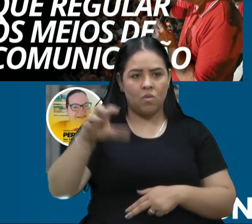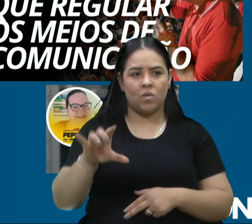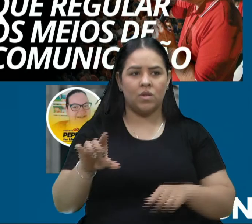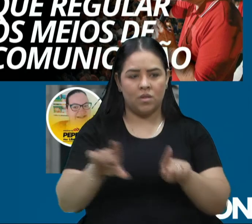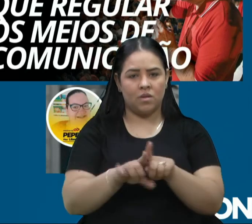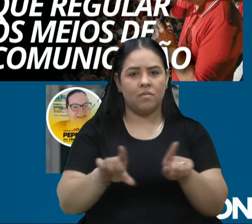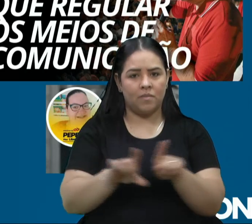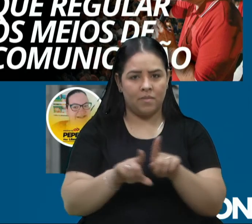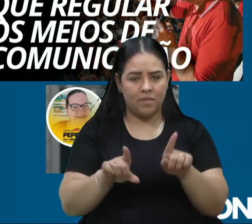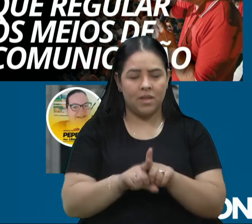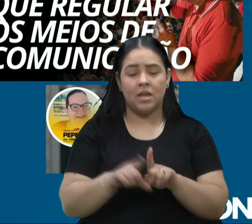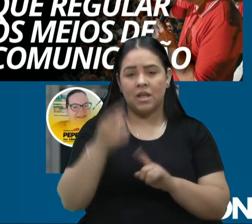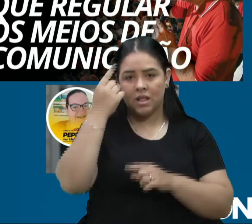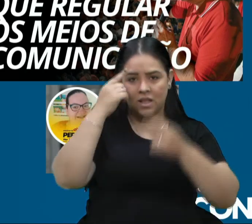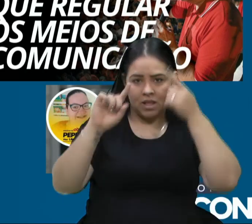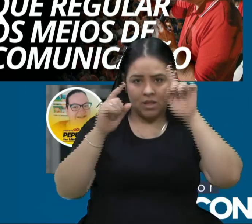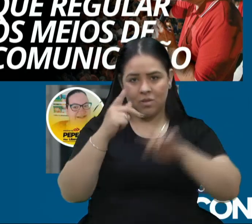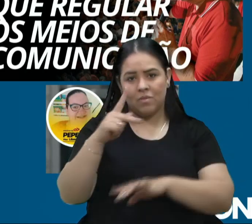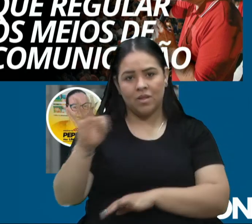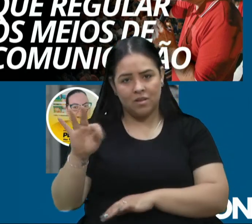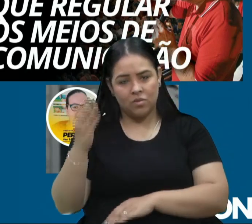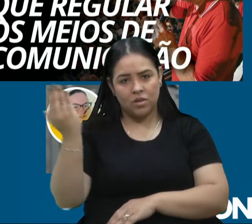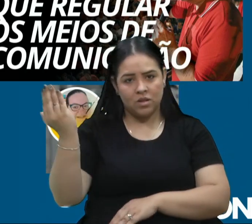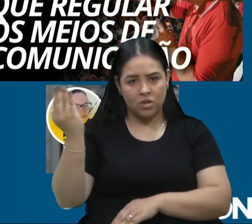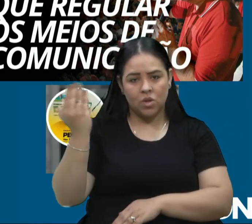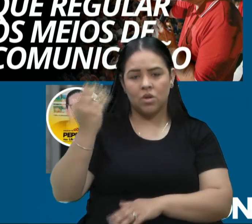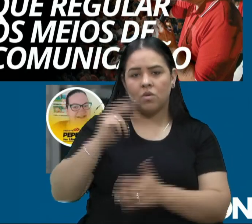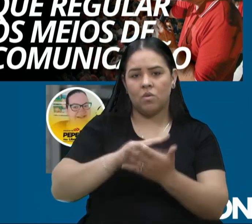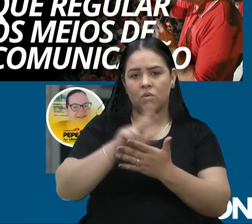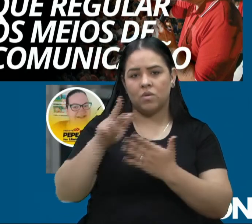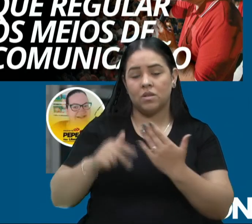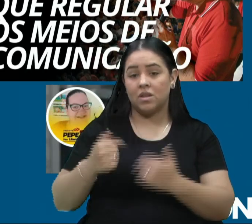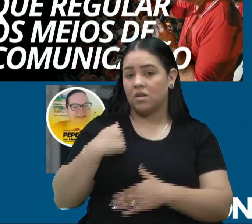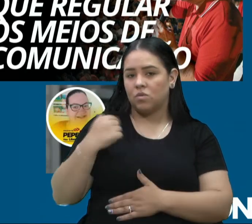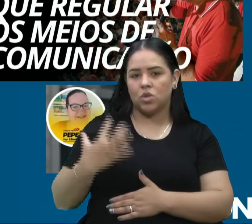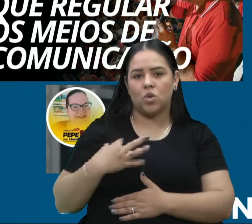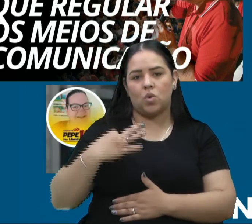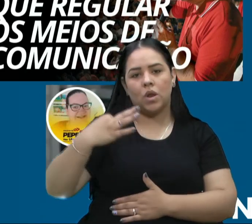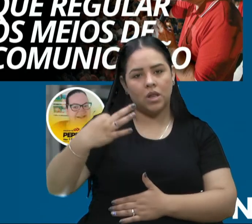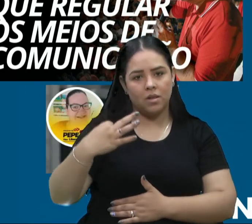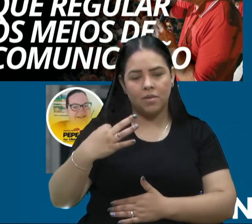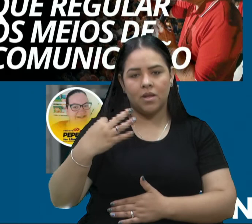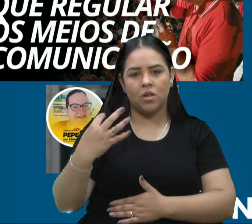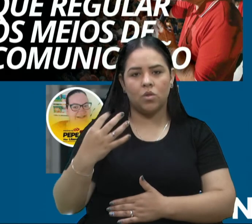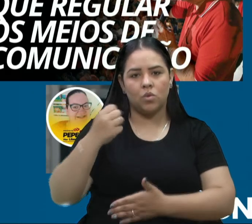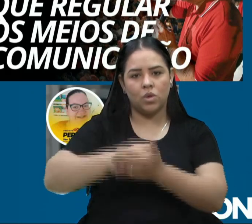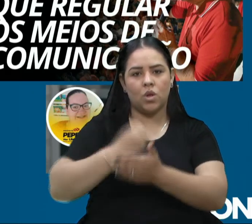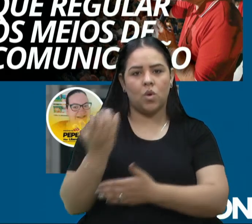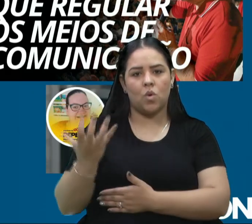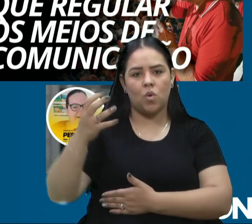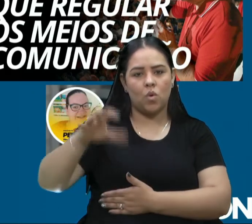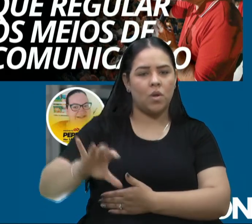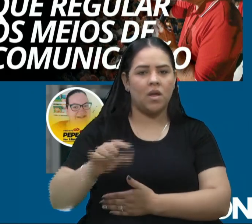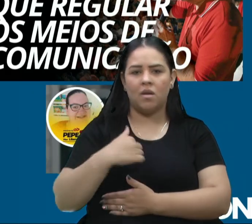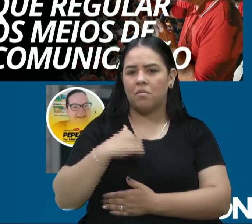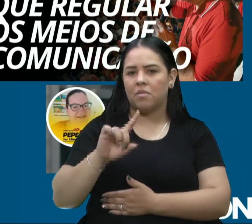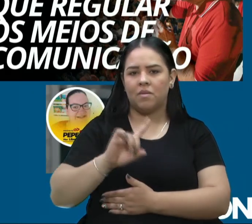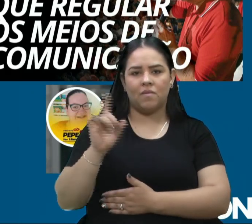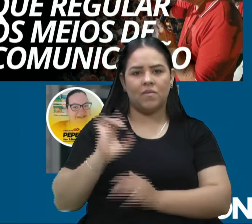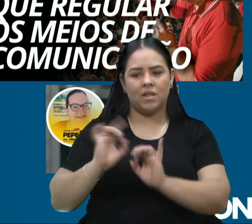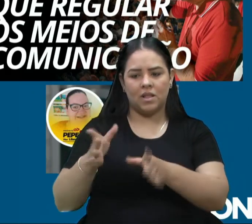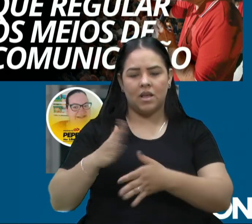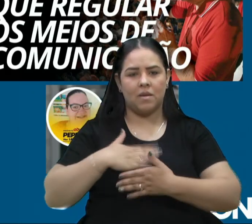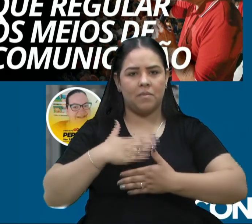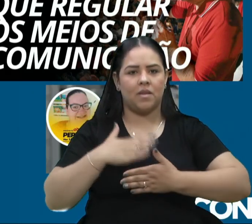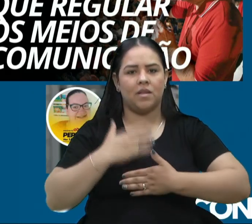por esses e outros motivos. E fui eleito para combatê-las. Não venderei minha coerência nem por bilhões, nem por milhões,